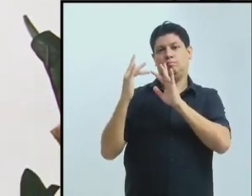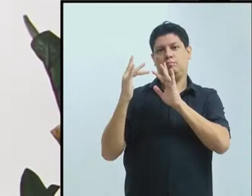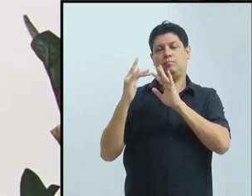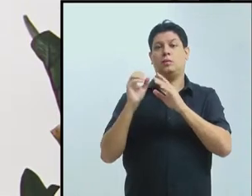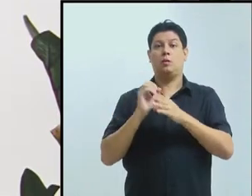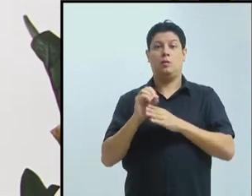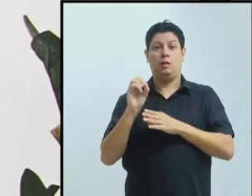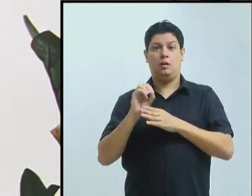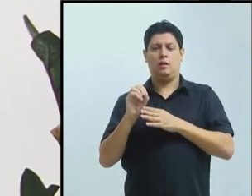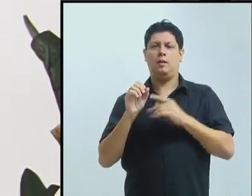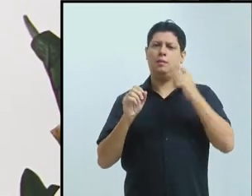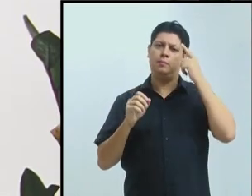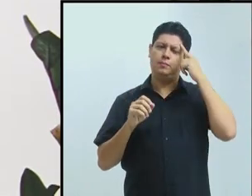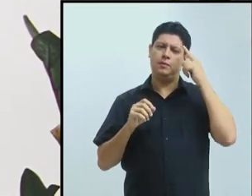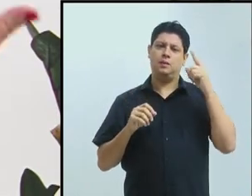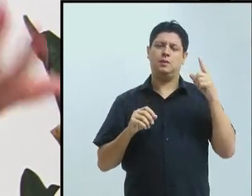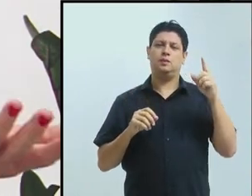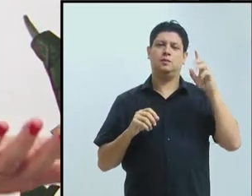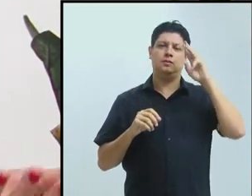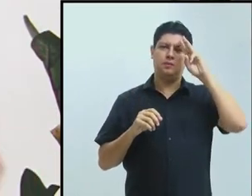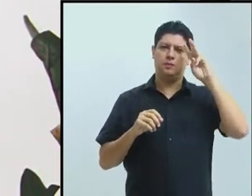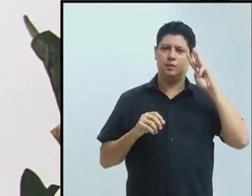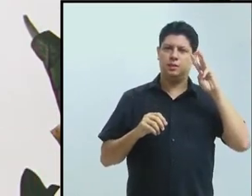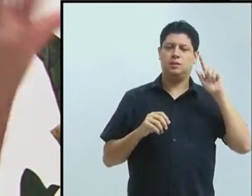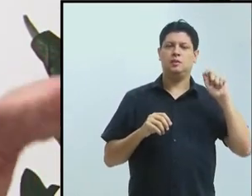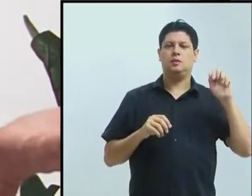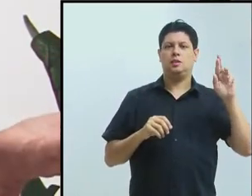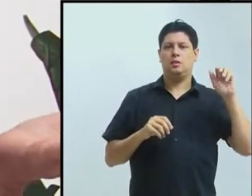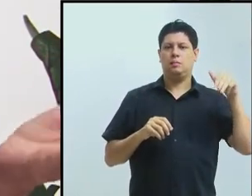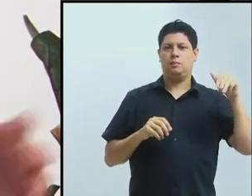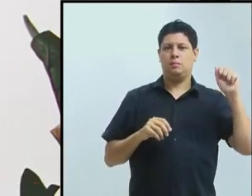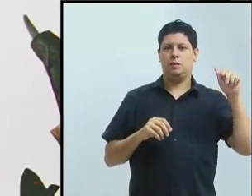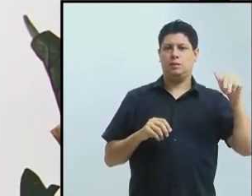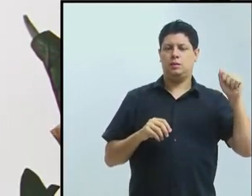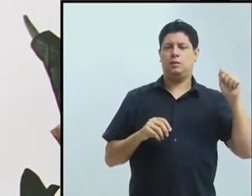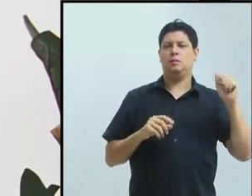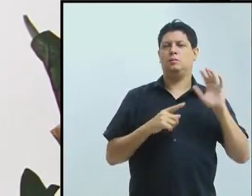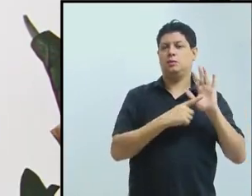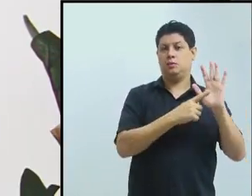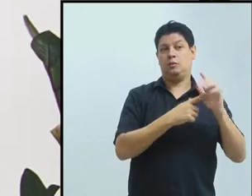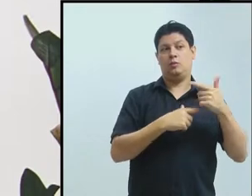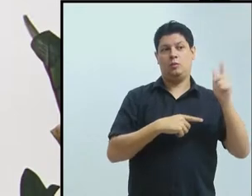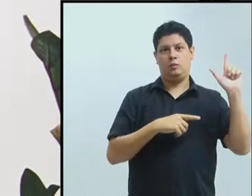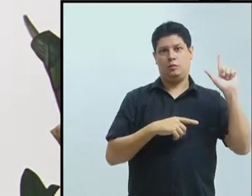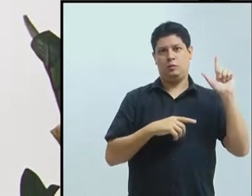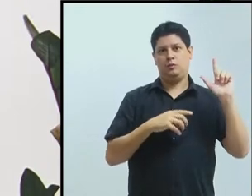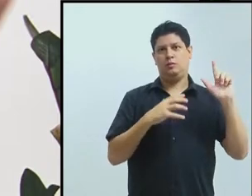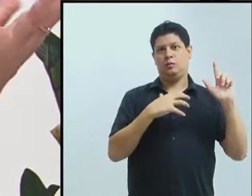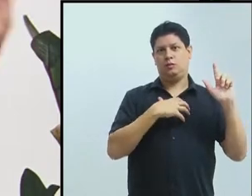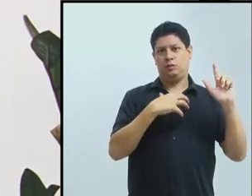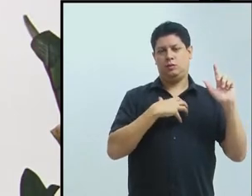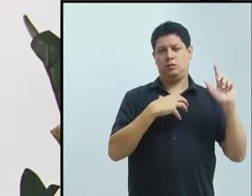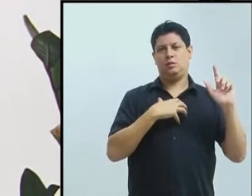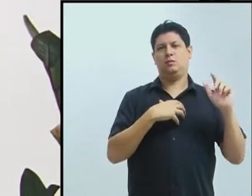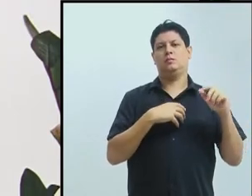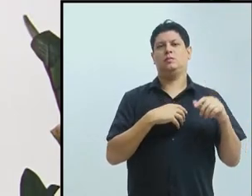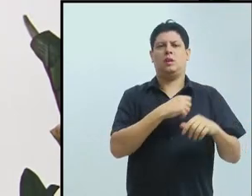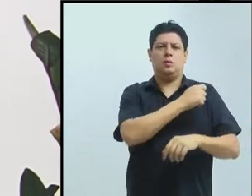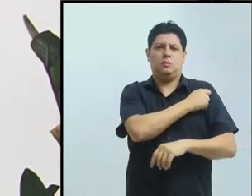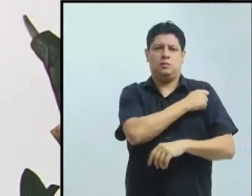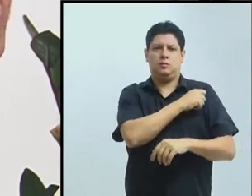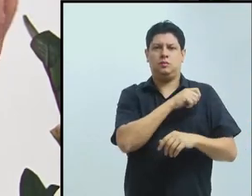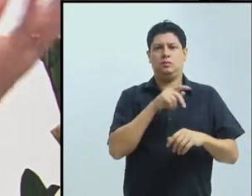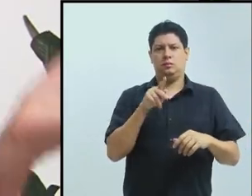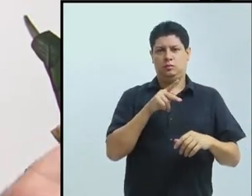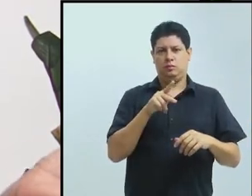quanto a Valquíria mostraram um outro lado, também de tornar possível para os nossos discentes, e acho que é interessante a gente ter